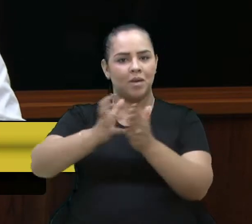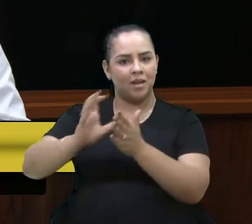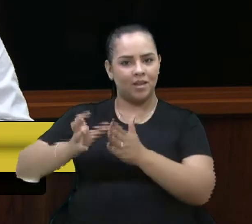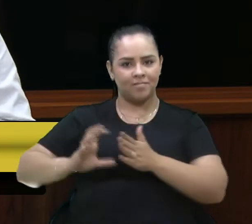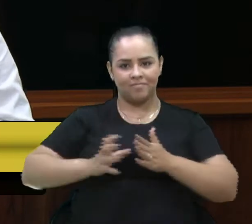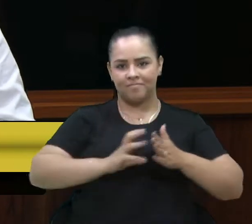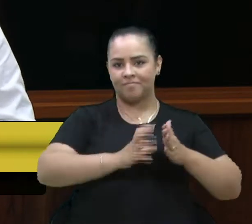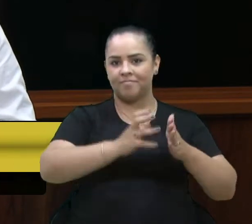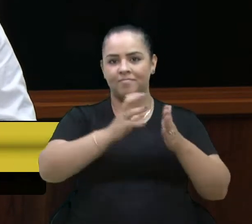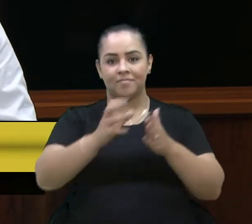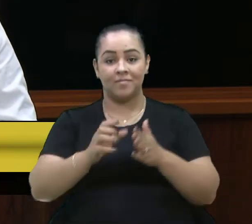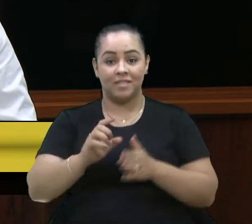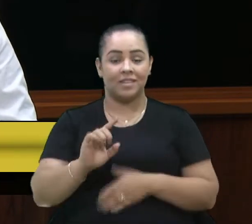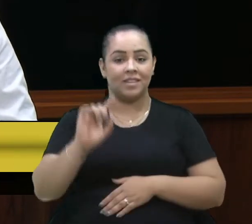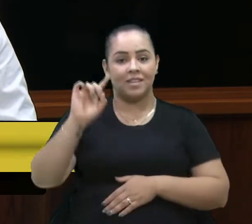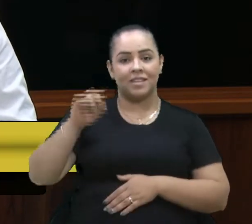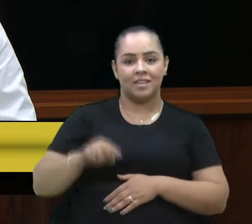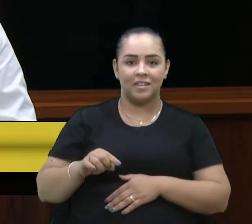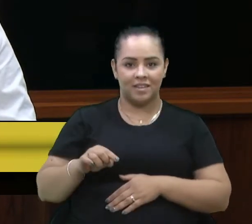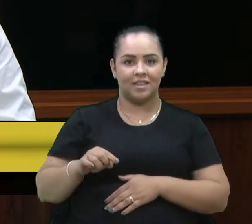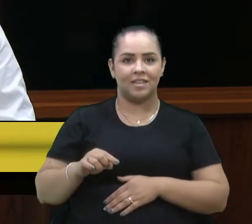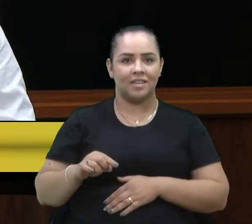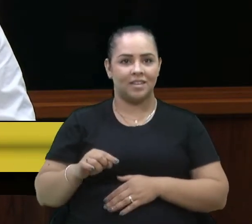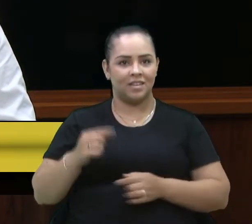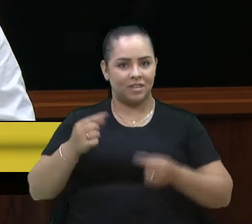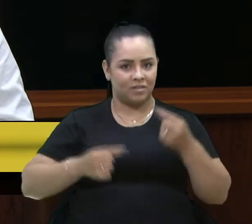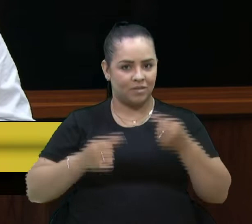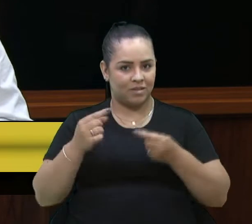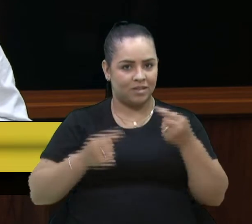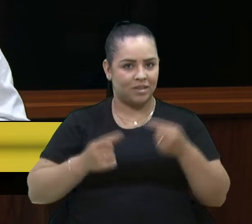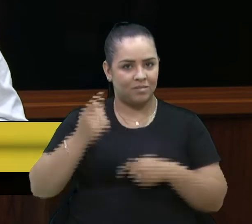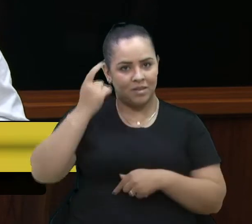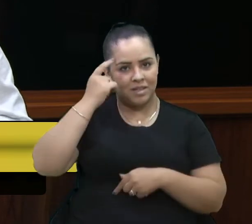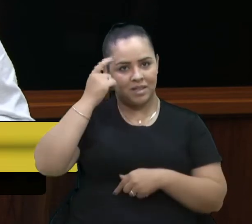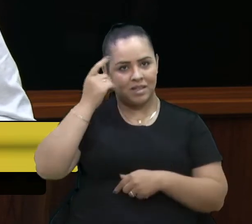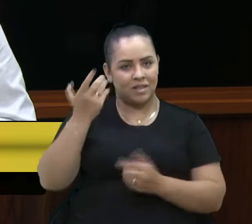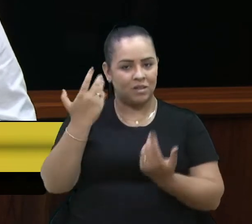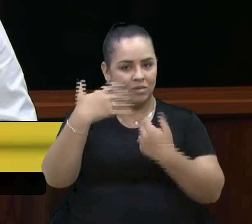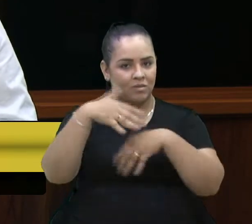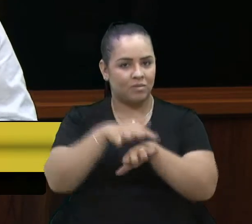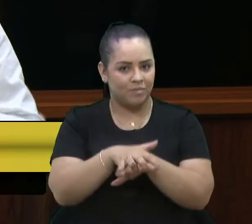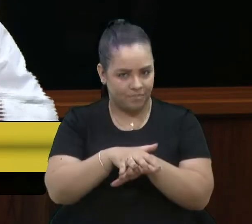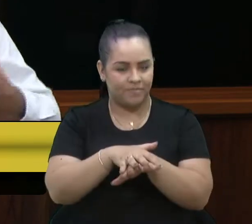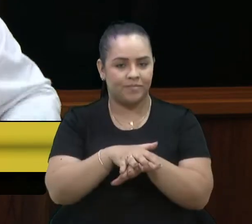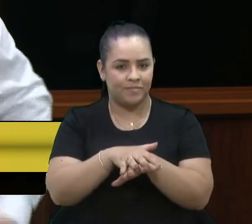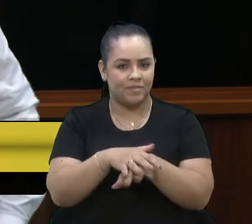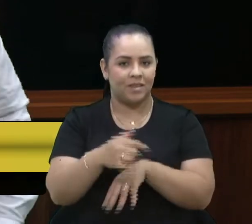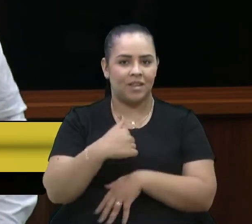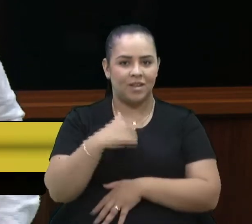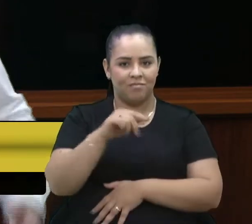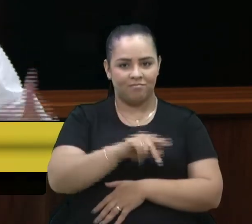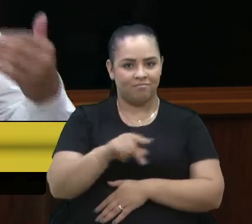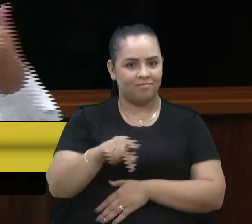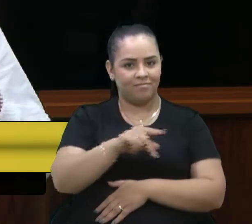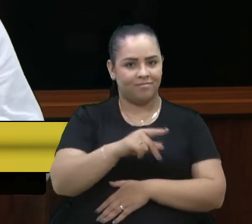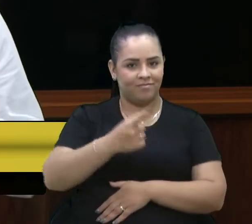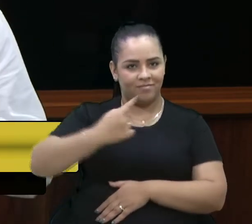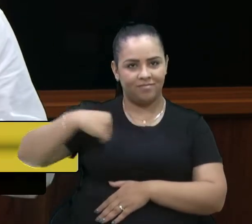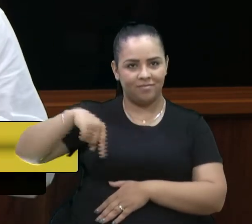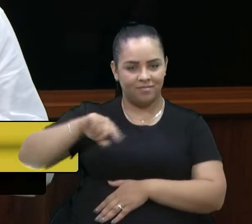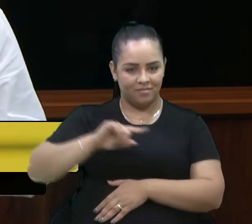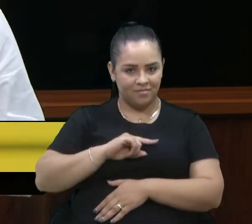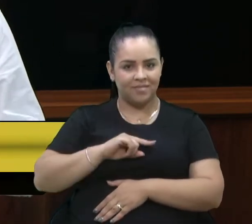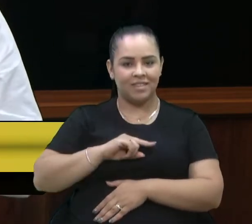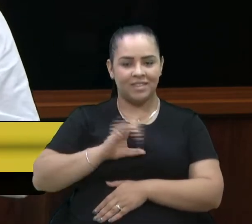que é discutir e pensar na inclusão. E eu, como professor, nós, nas